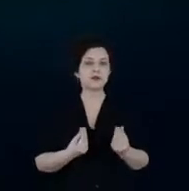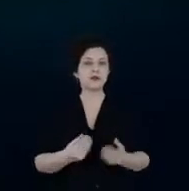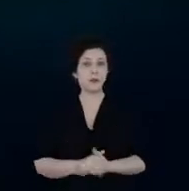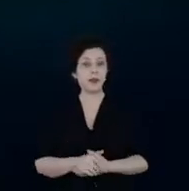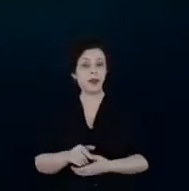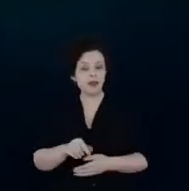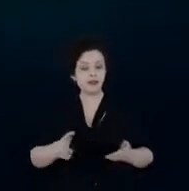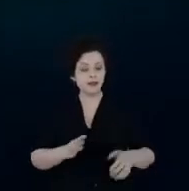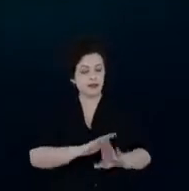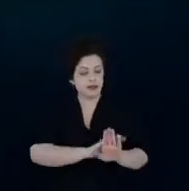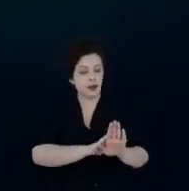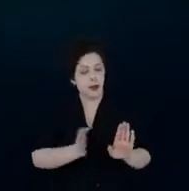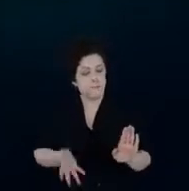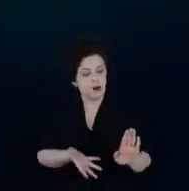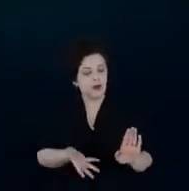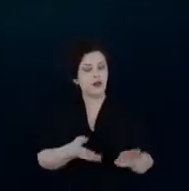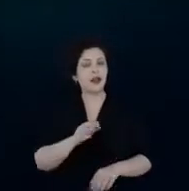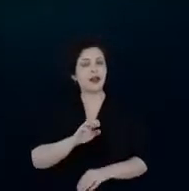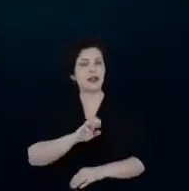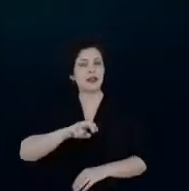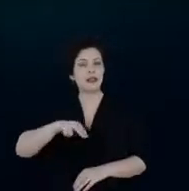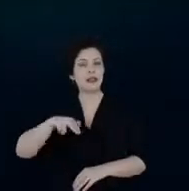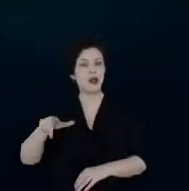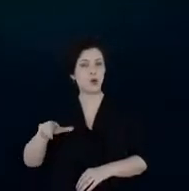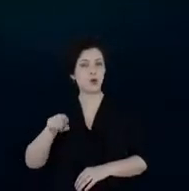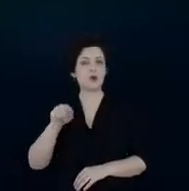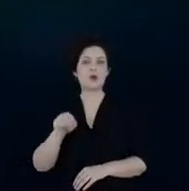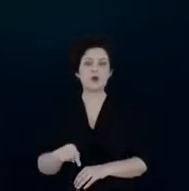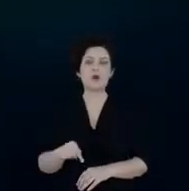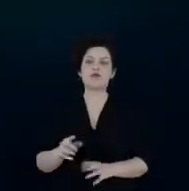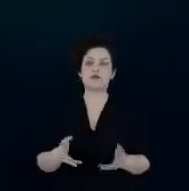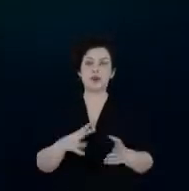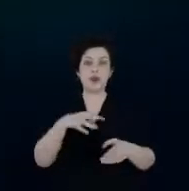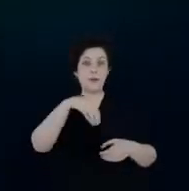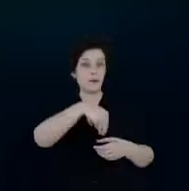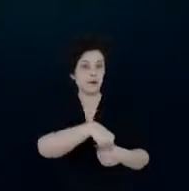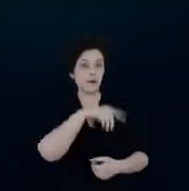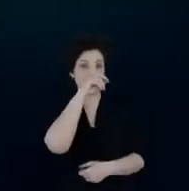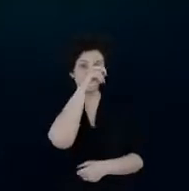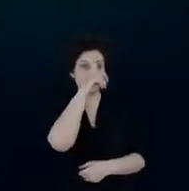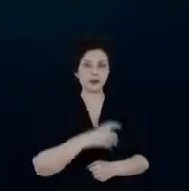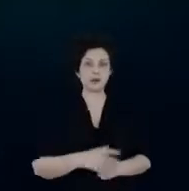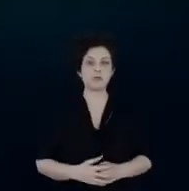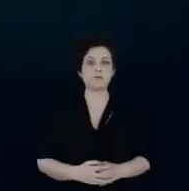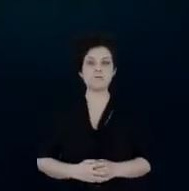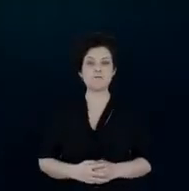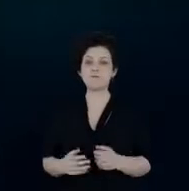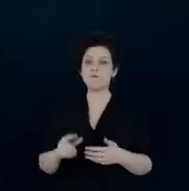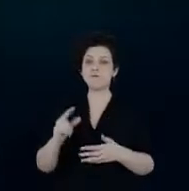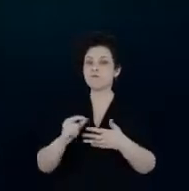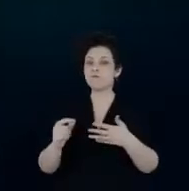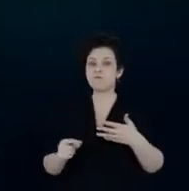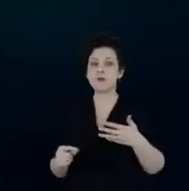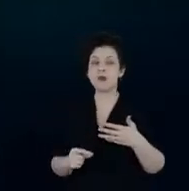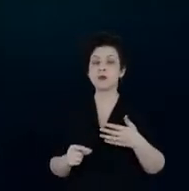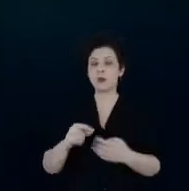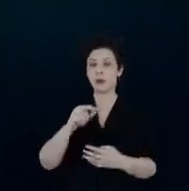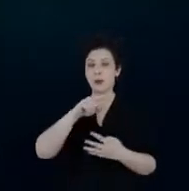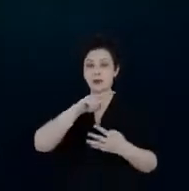a ANEL lançou esse projeto prioritário em hospitais. Quais eram as premissas desse projeto?